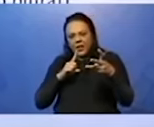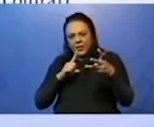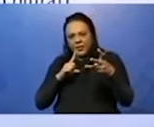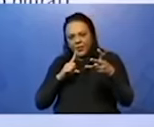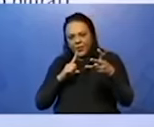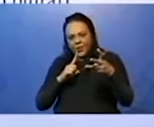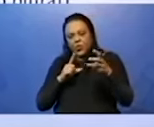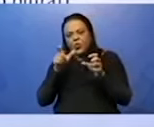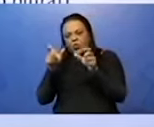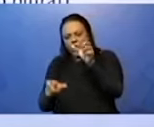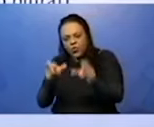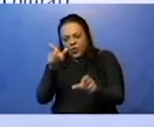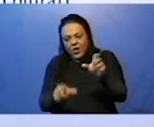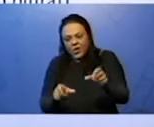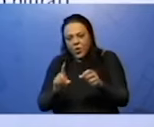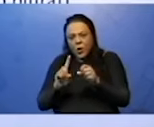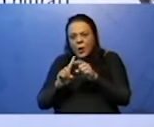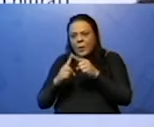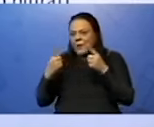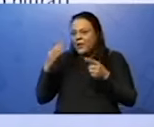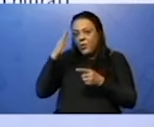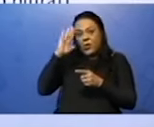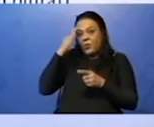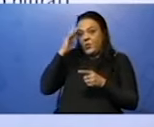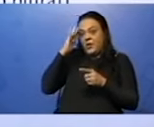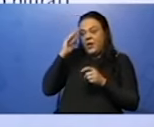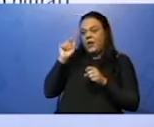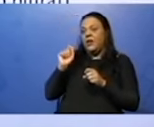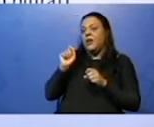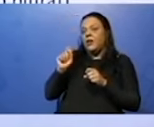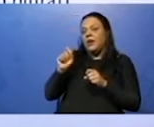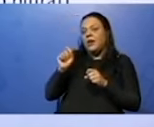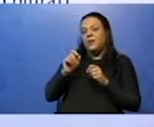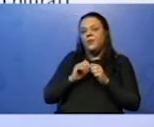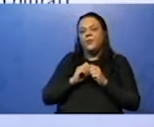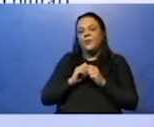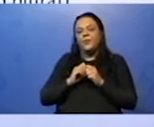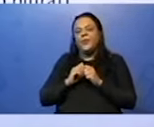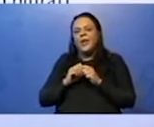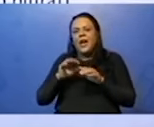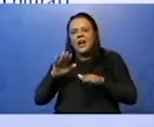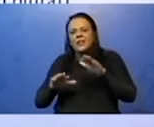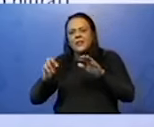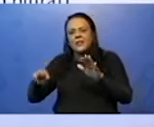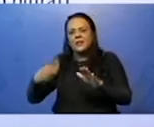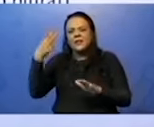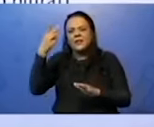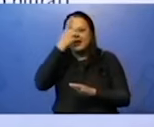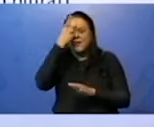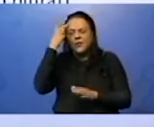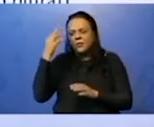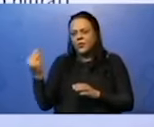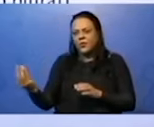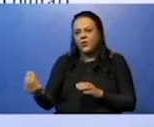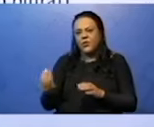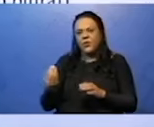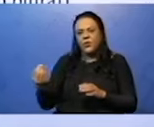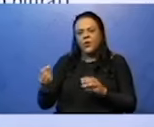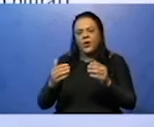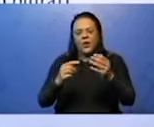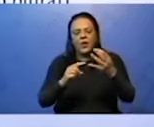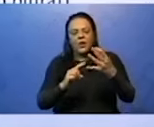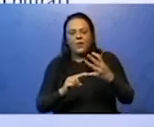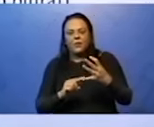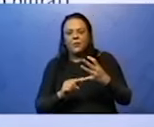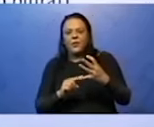quem foi que fez aquela ação. Os meus verbos, geralmente, estão na terceira pessoa do plural. E o inexistente, que também é chamado de oração sem sujeito, são